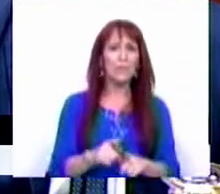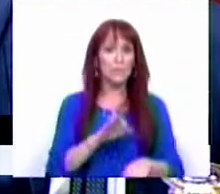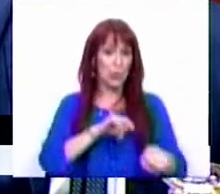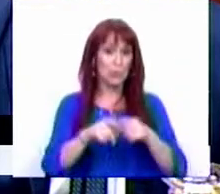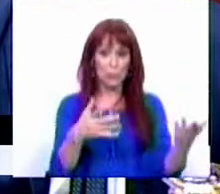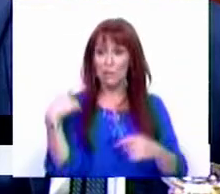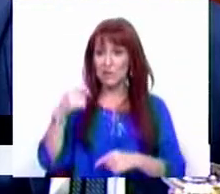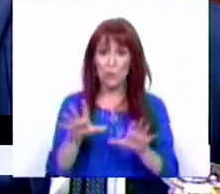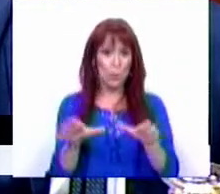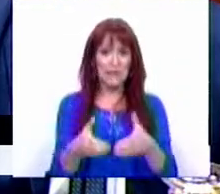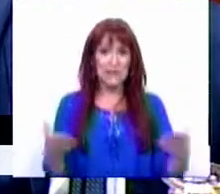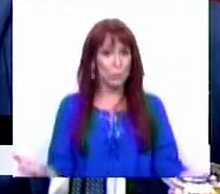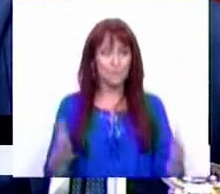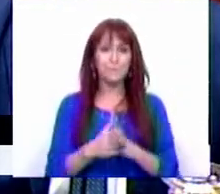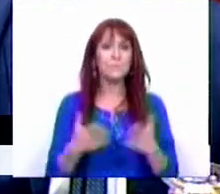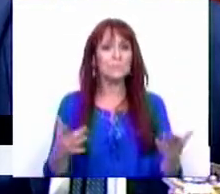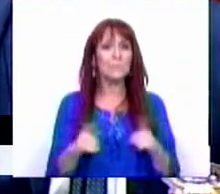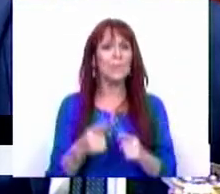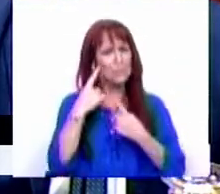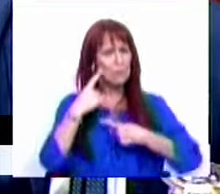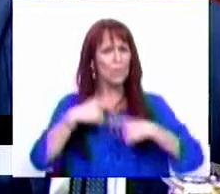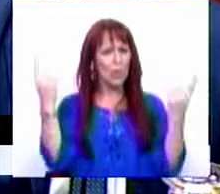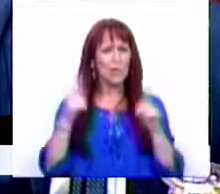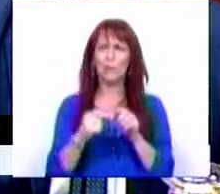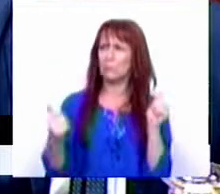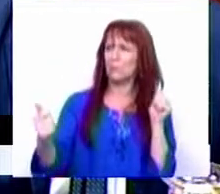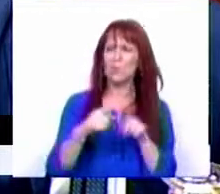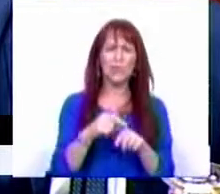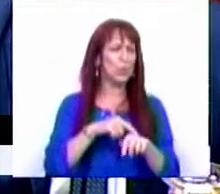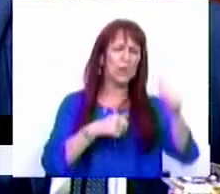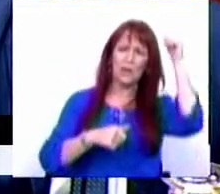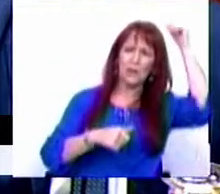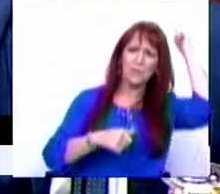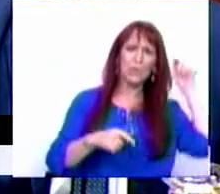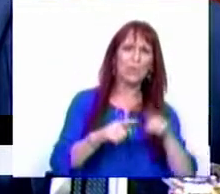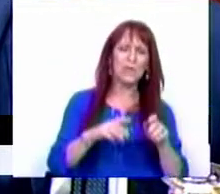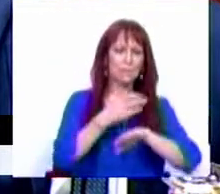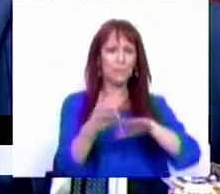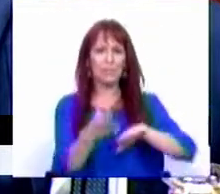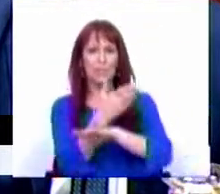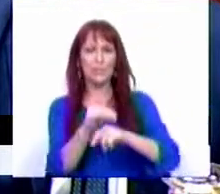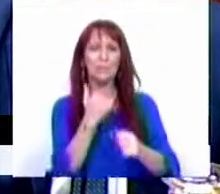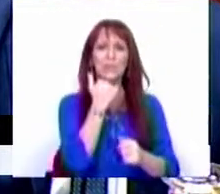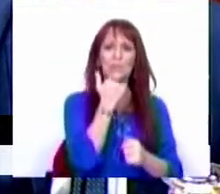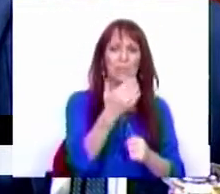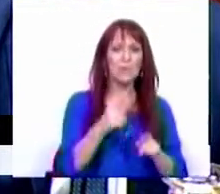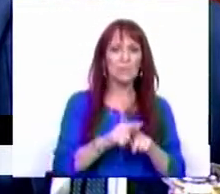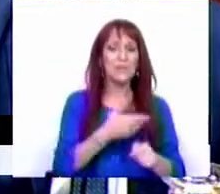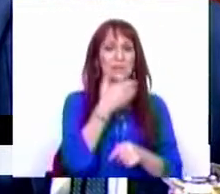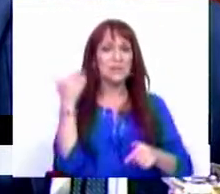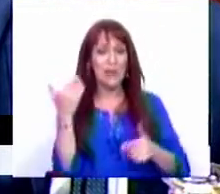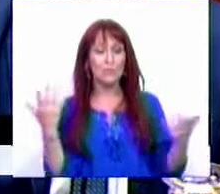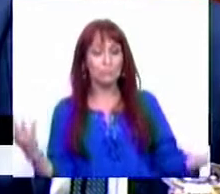Deputado, Presidente da Comissão, mostrar que longe parecem ir os tempos da segregação vocacional precoce,